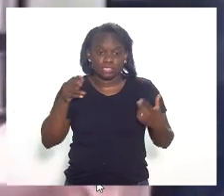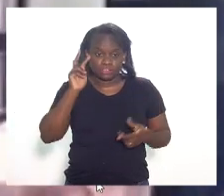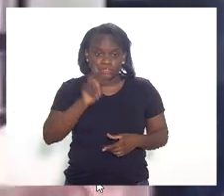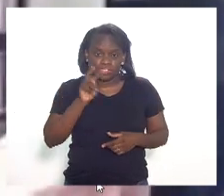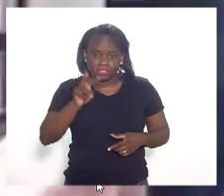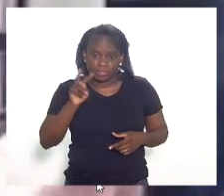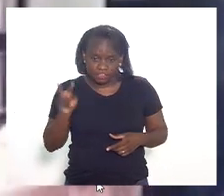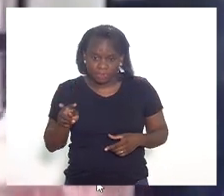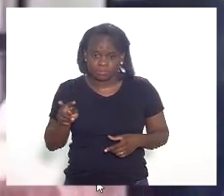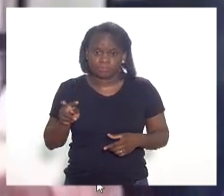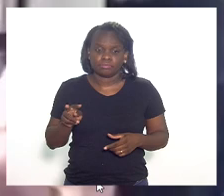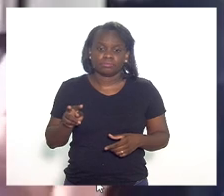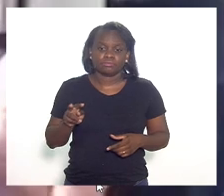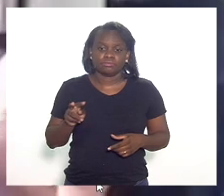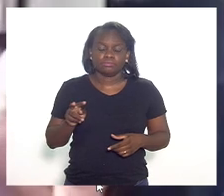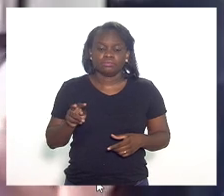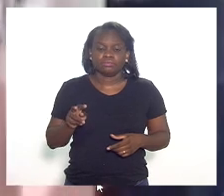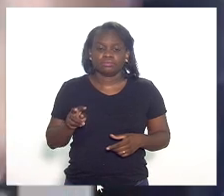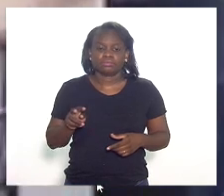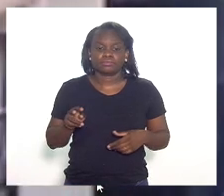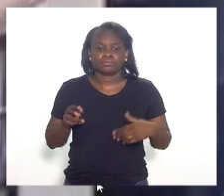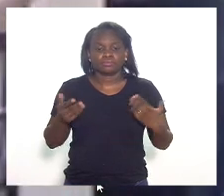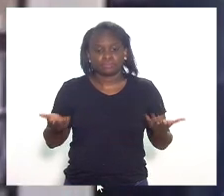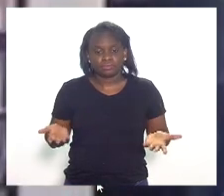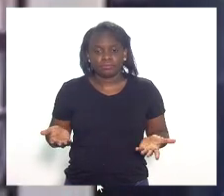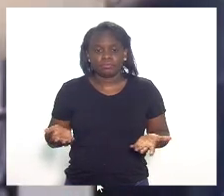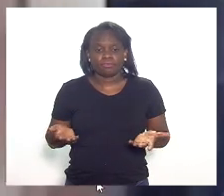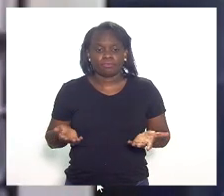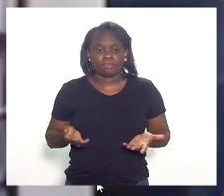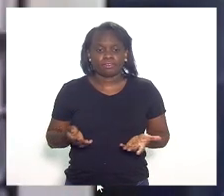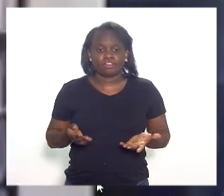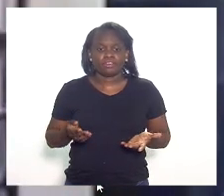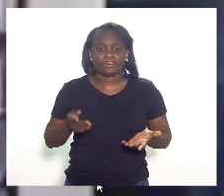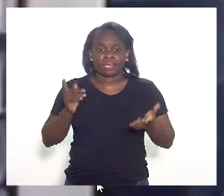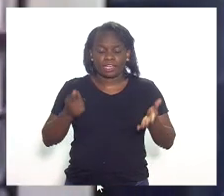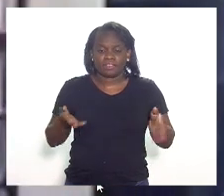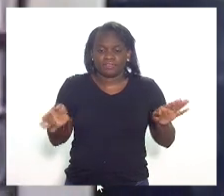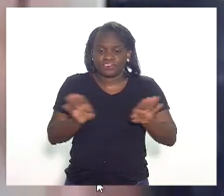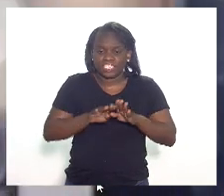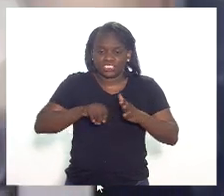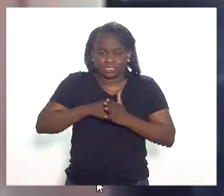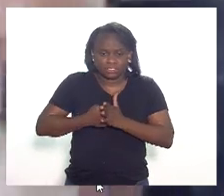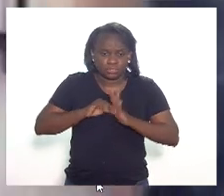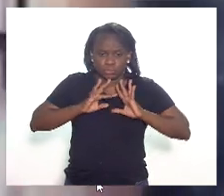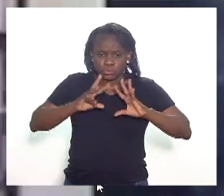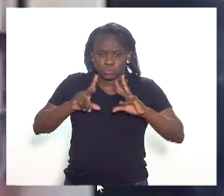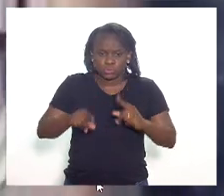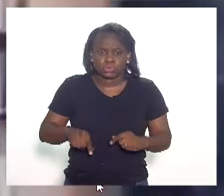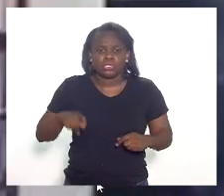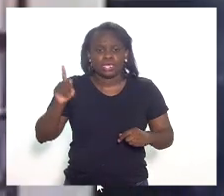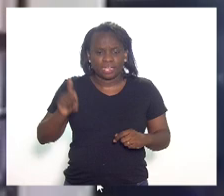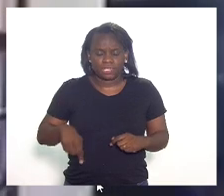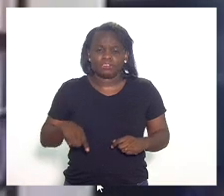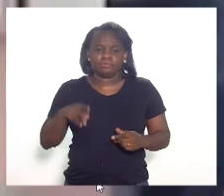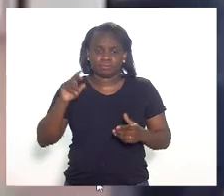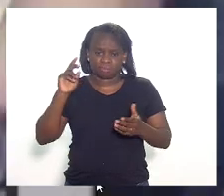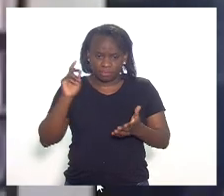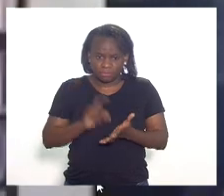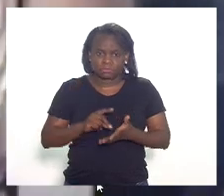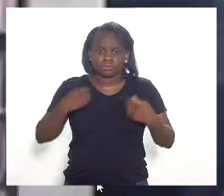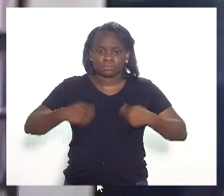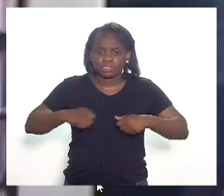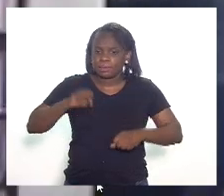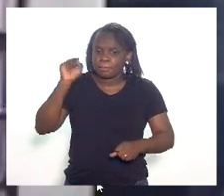assistindo, é o lockdown, é realmente parar